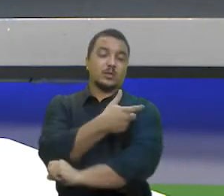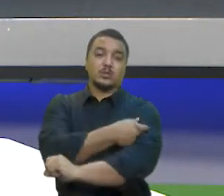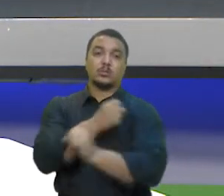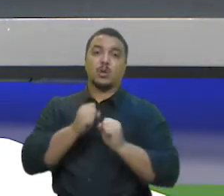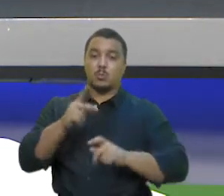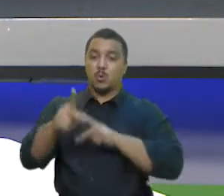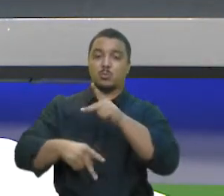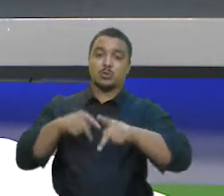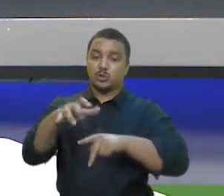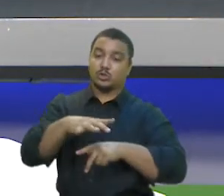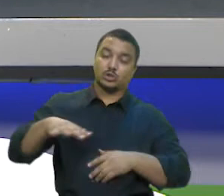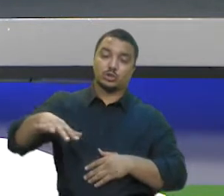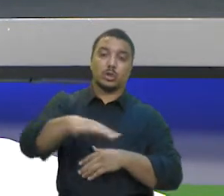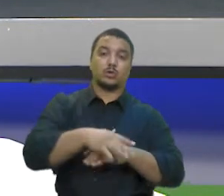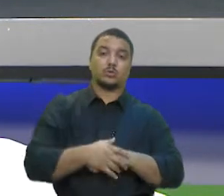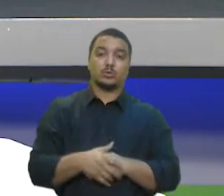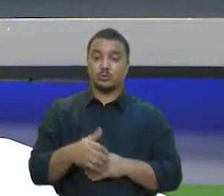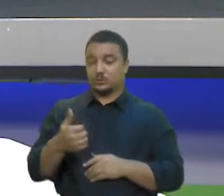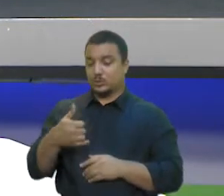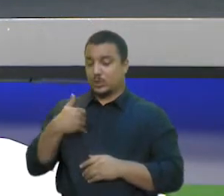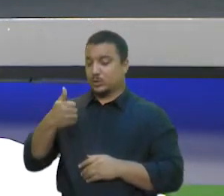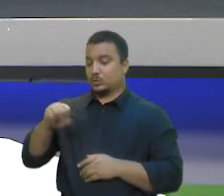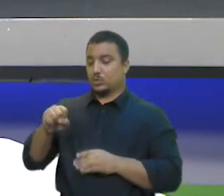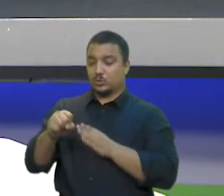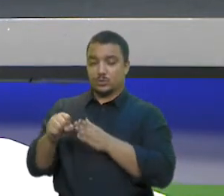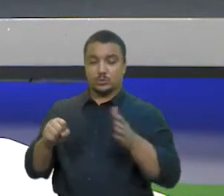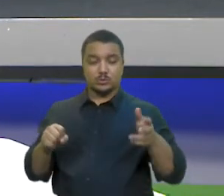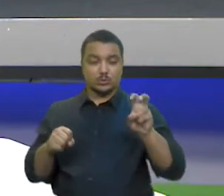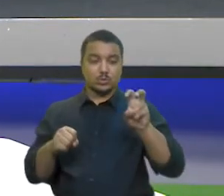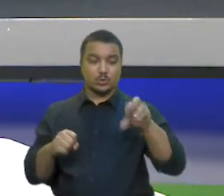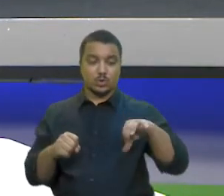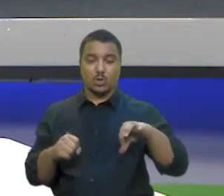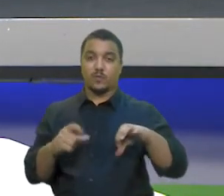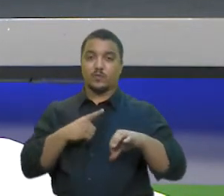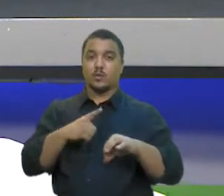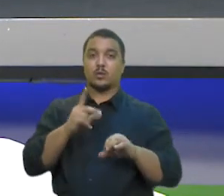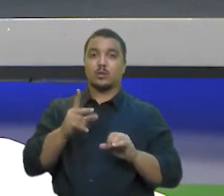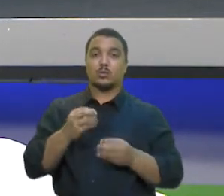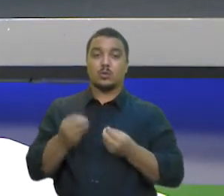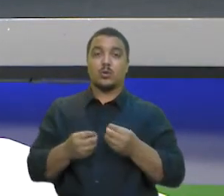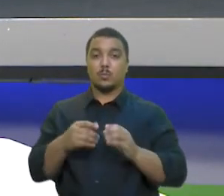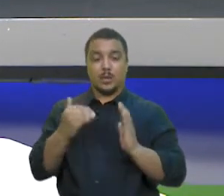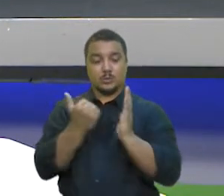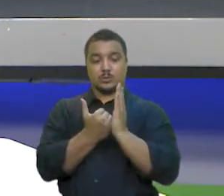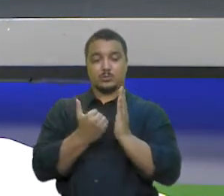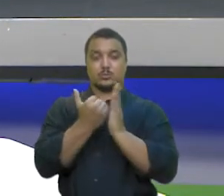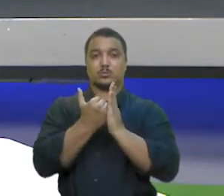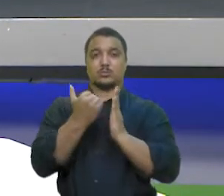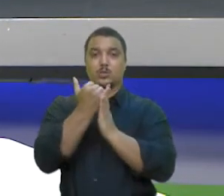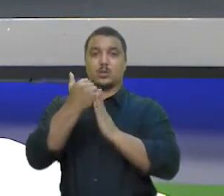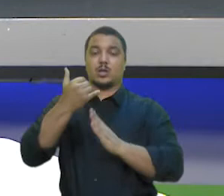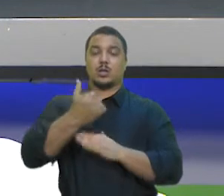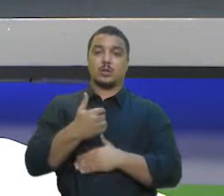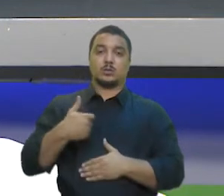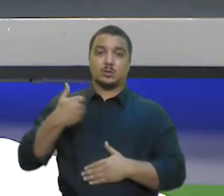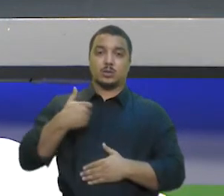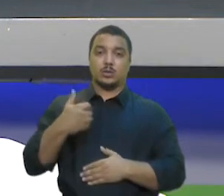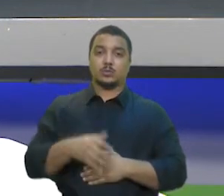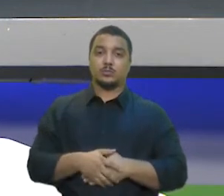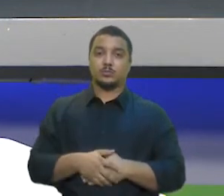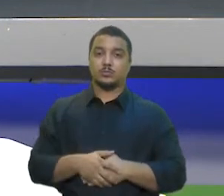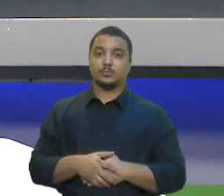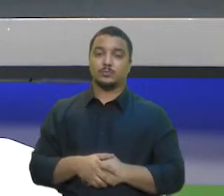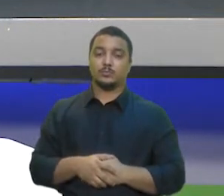geral, de 18 a 59 anos, de maneira escalonada por faixas etárias decrescentes.